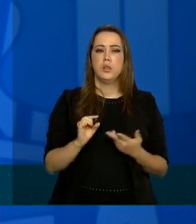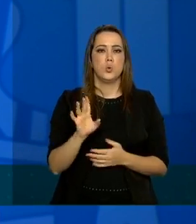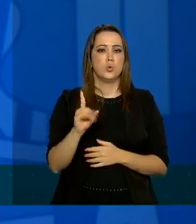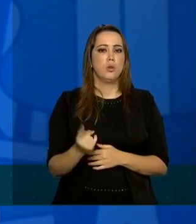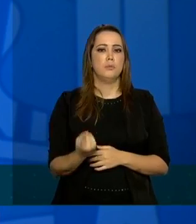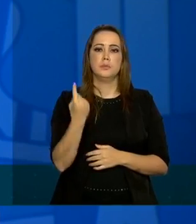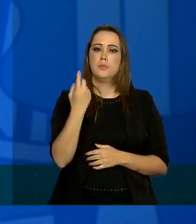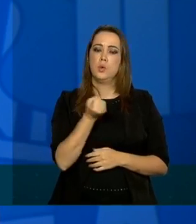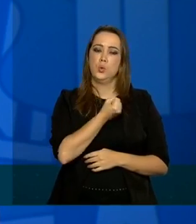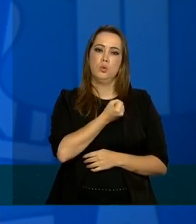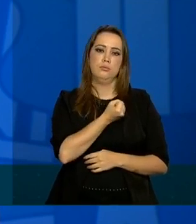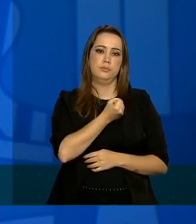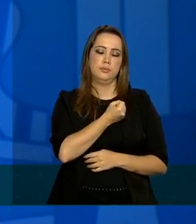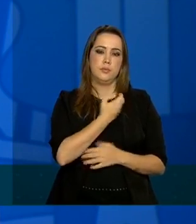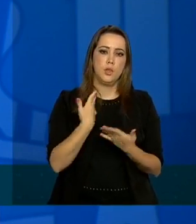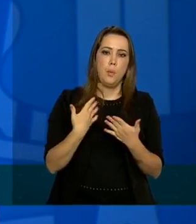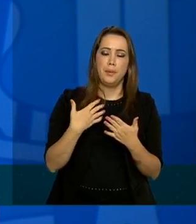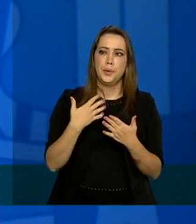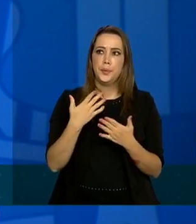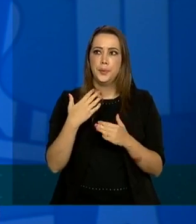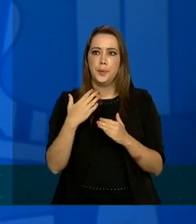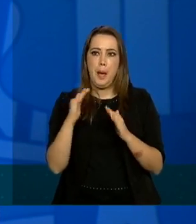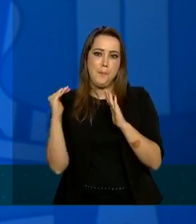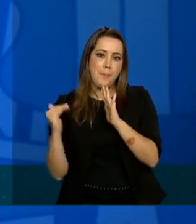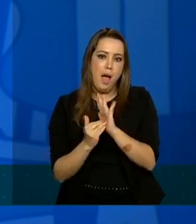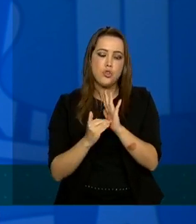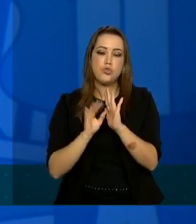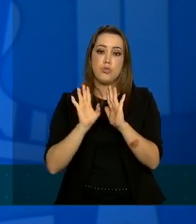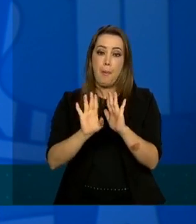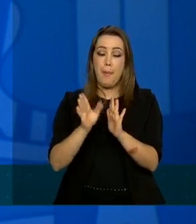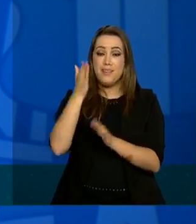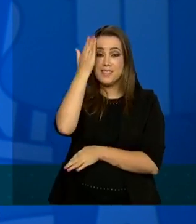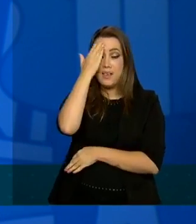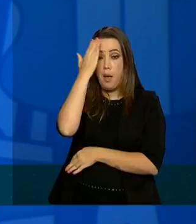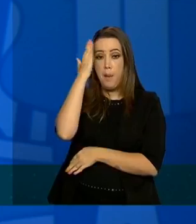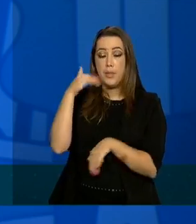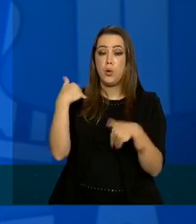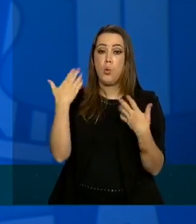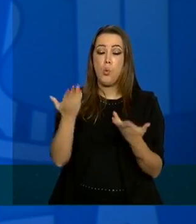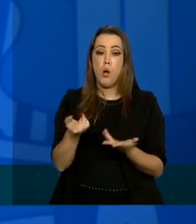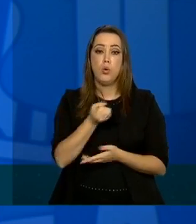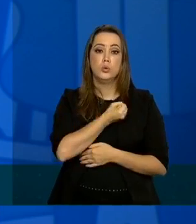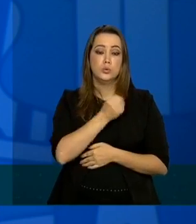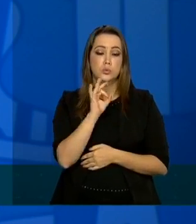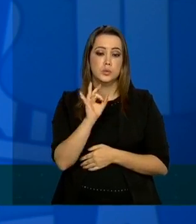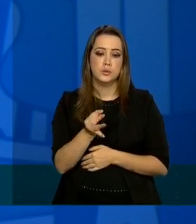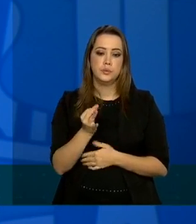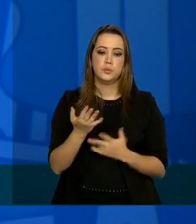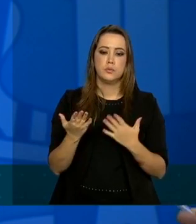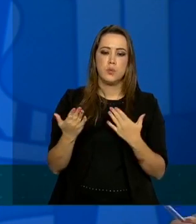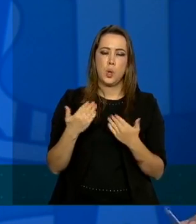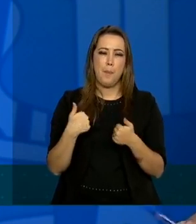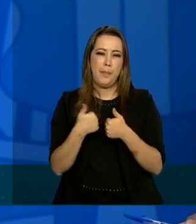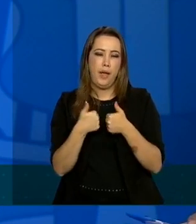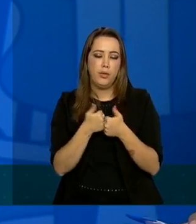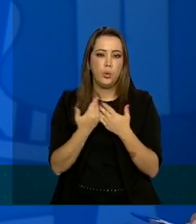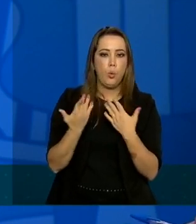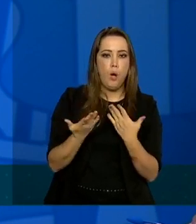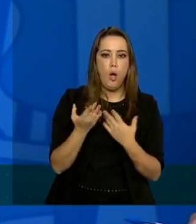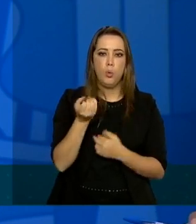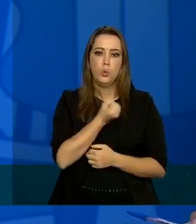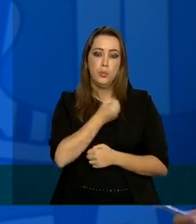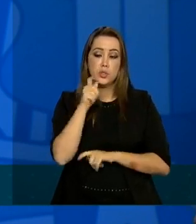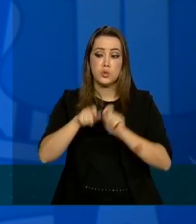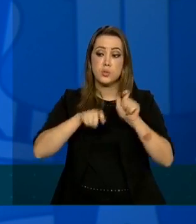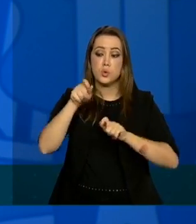simplesmente ter uma estimativa de subnotificação vai ter uma estimativa da prevalência aproximadamente quantas